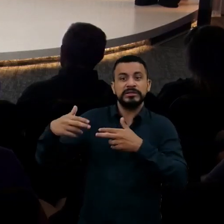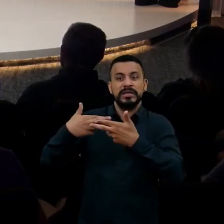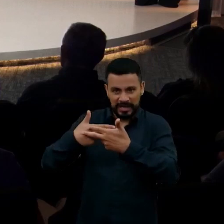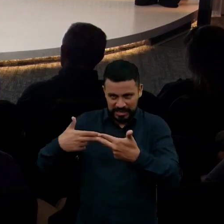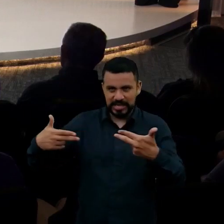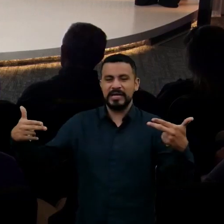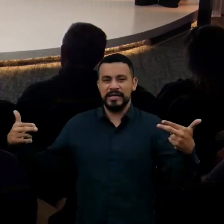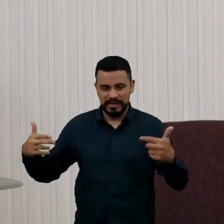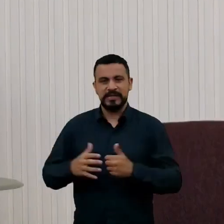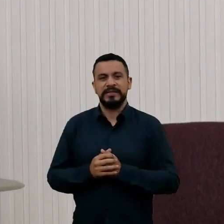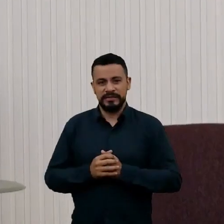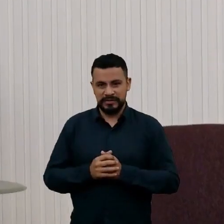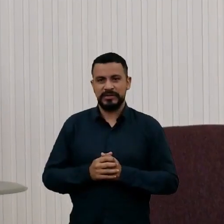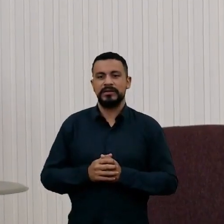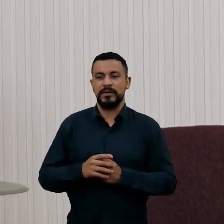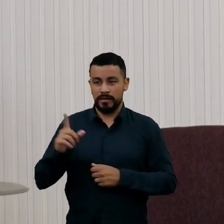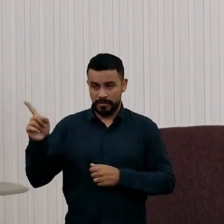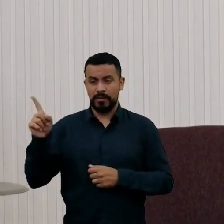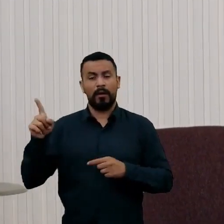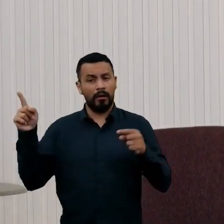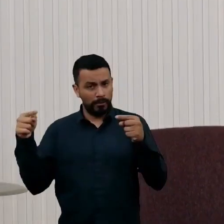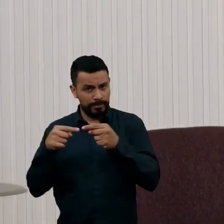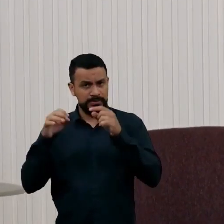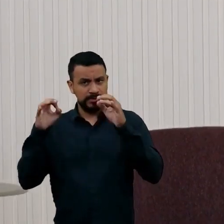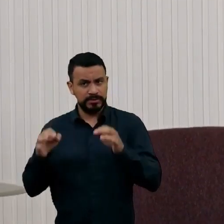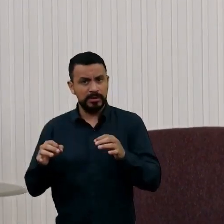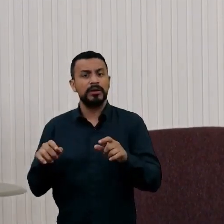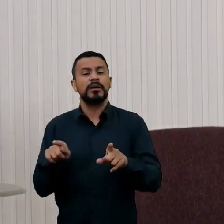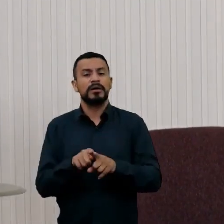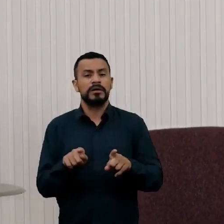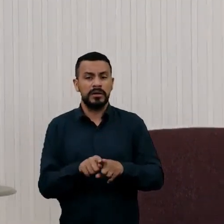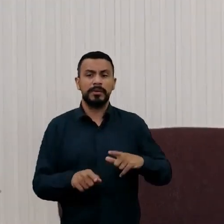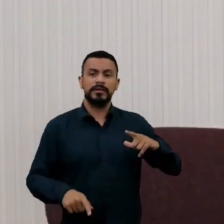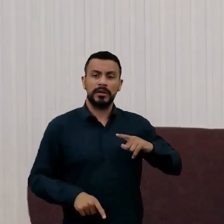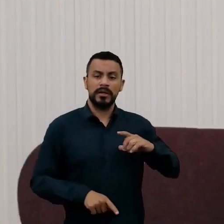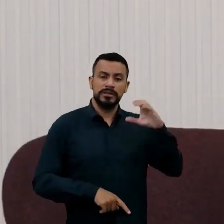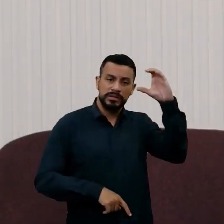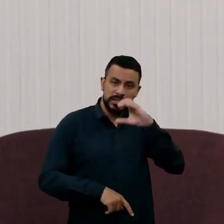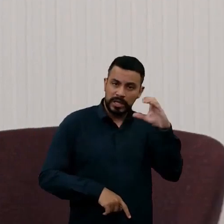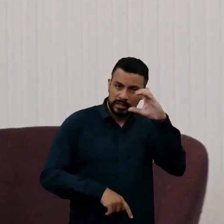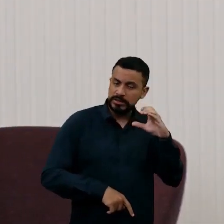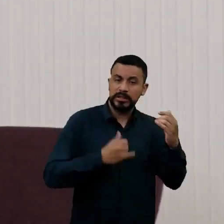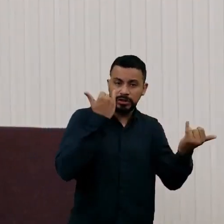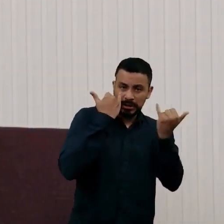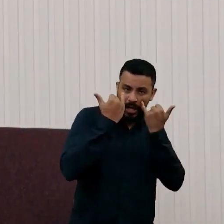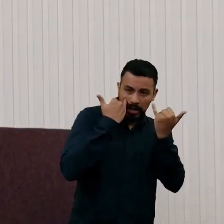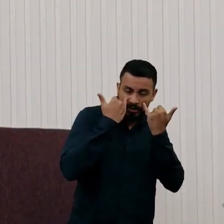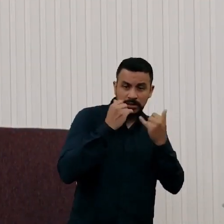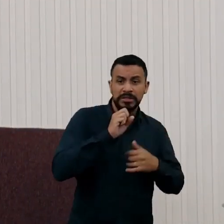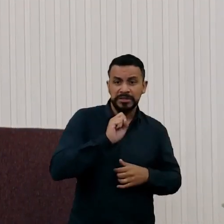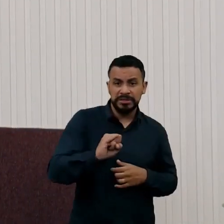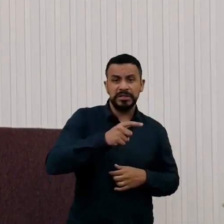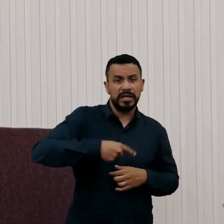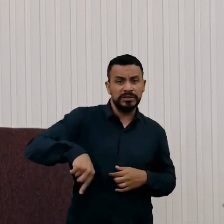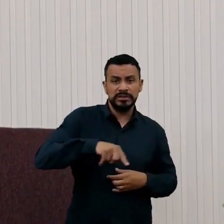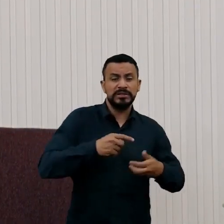perfeitamente é factível e depois temos a ciência de dados. nós quisermos nos compreender os outros melhor,